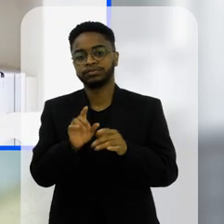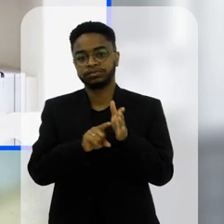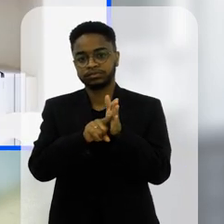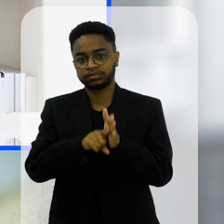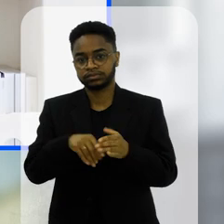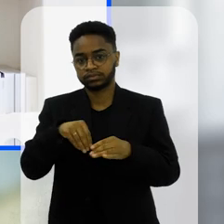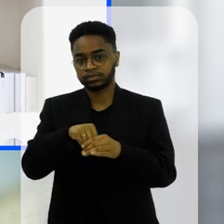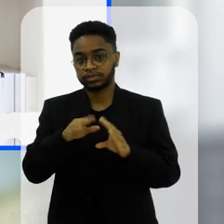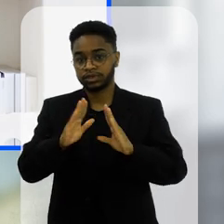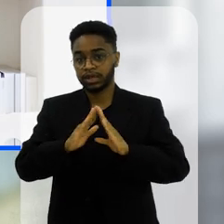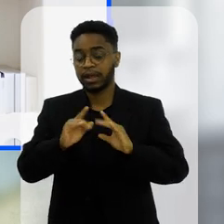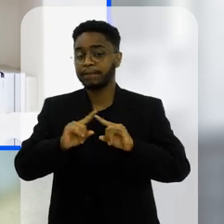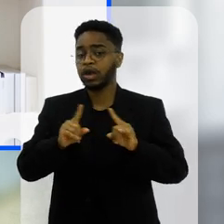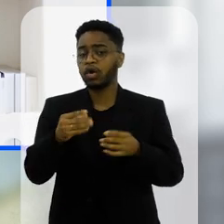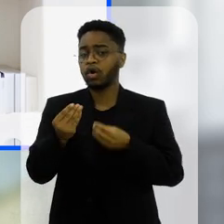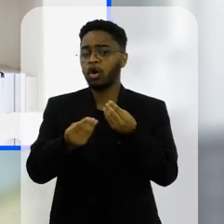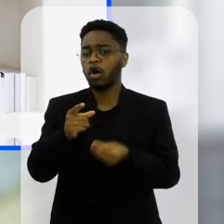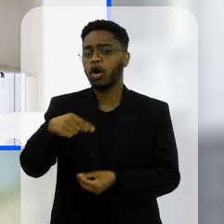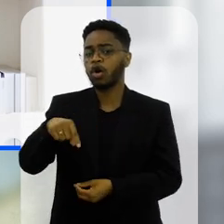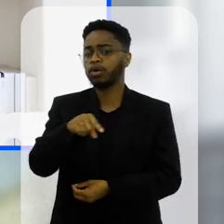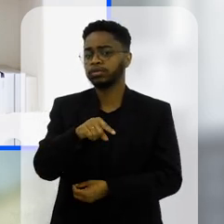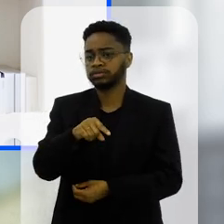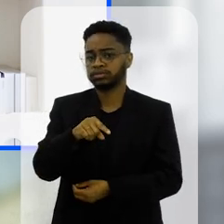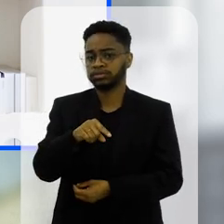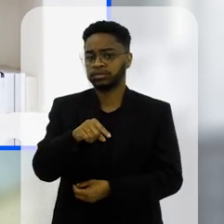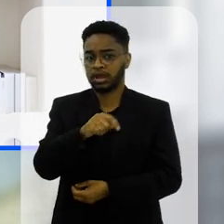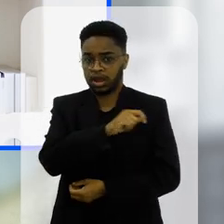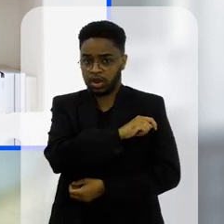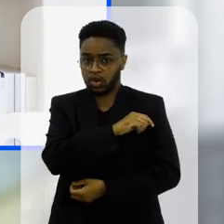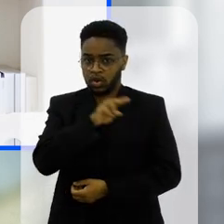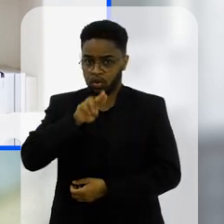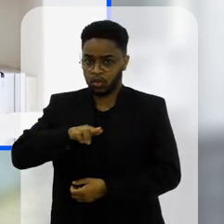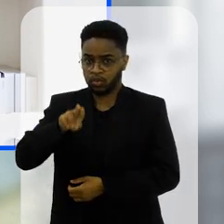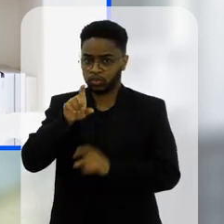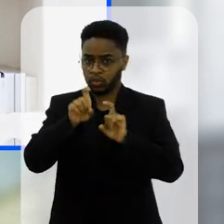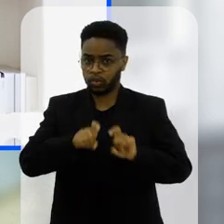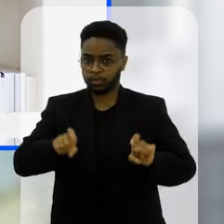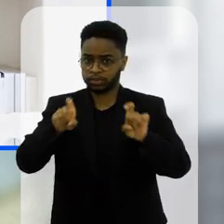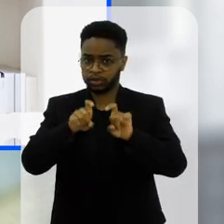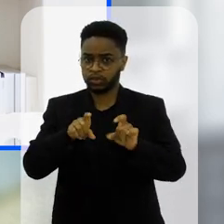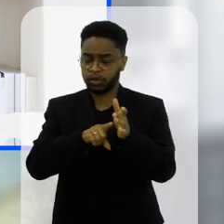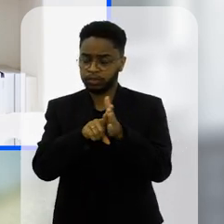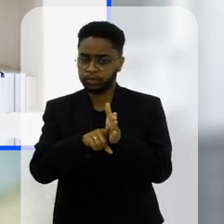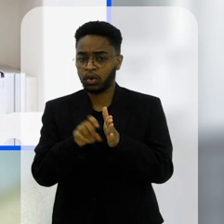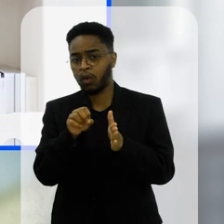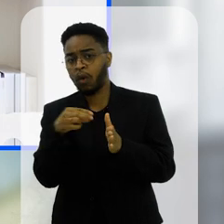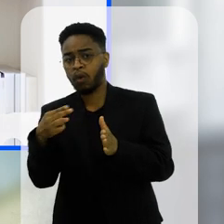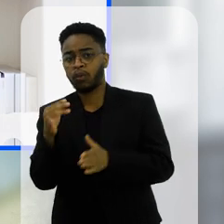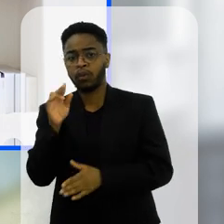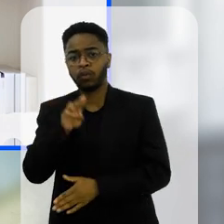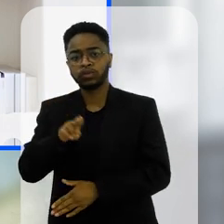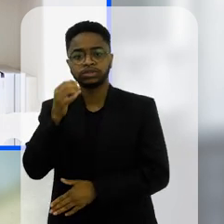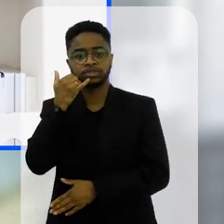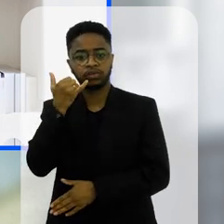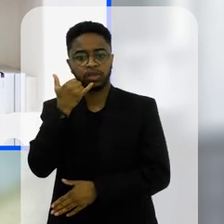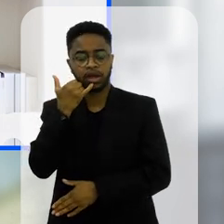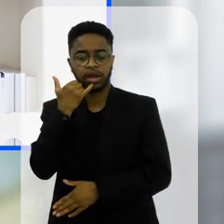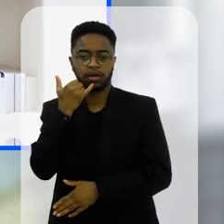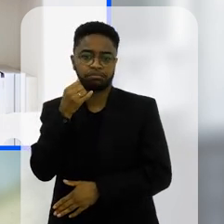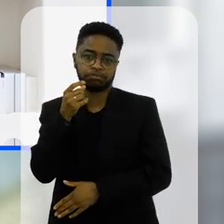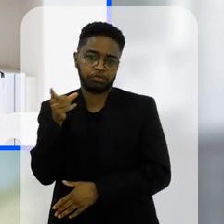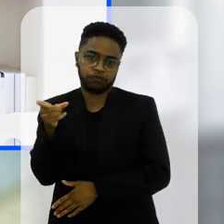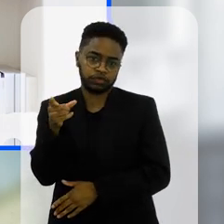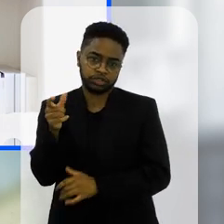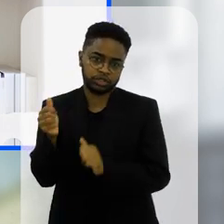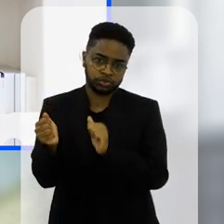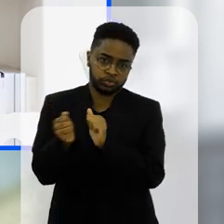casa como é que é com vocês eles costumam utilizar mais o computador para fazer essas pesquisas usam o celular ainda e aí